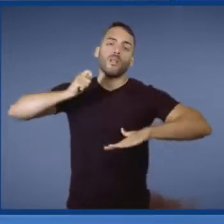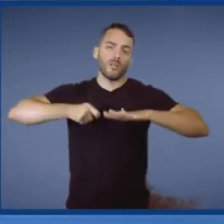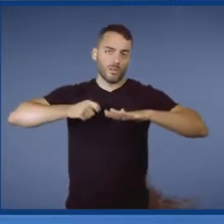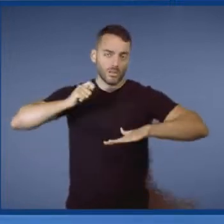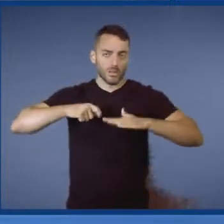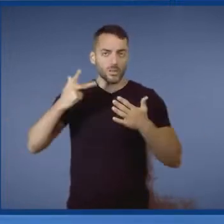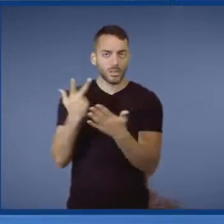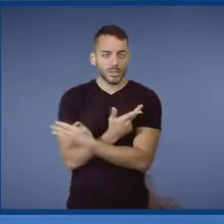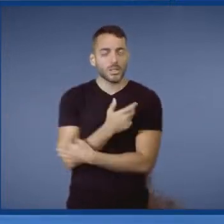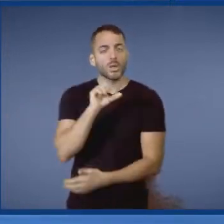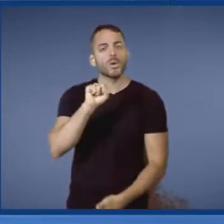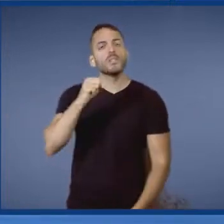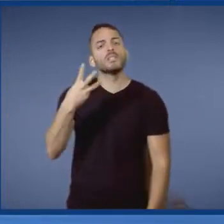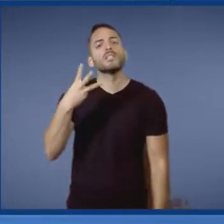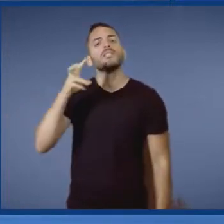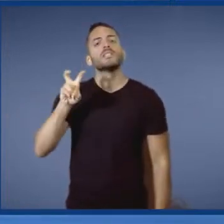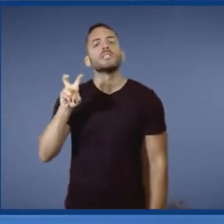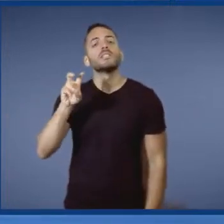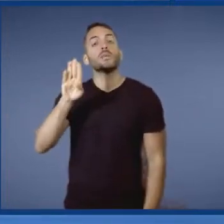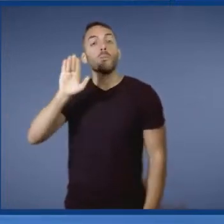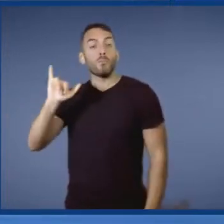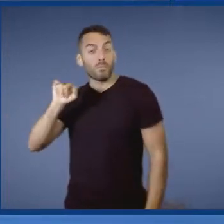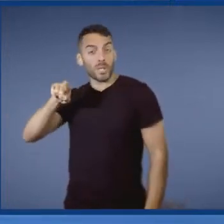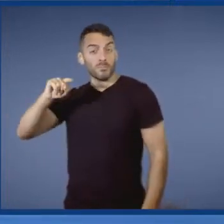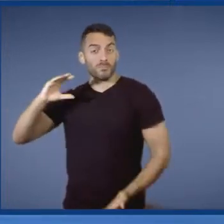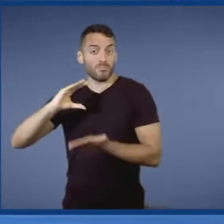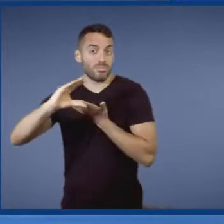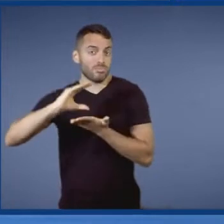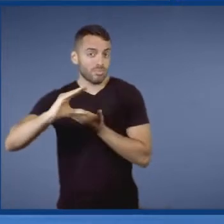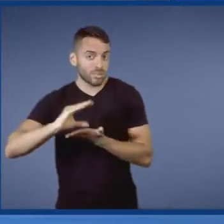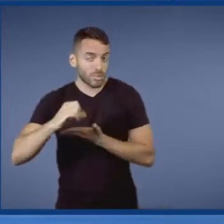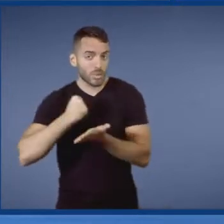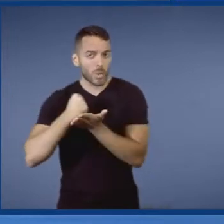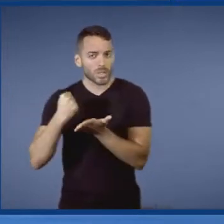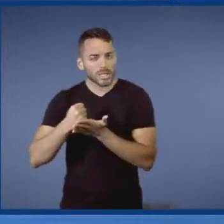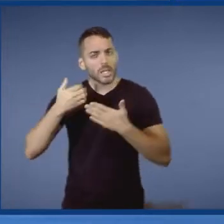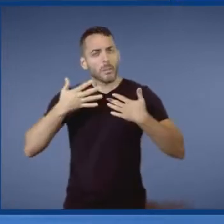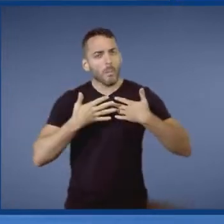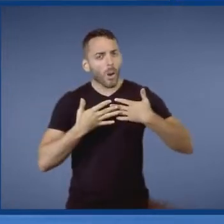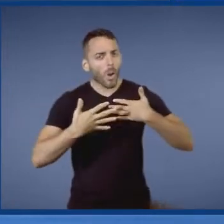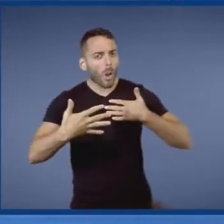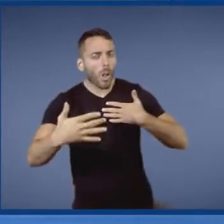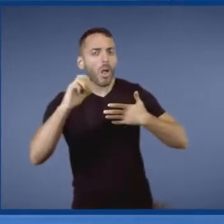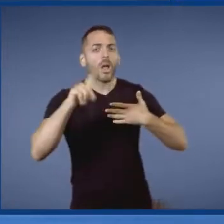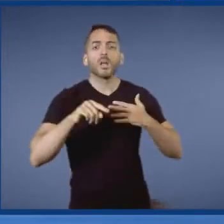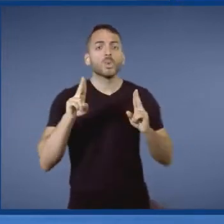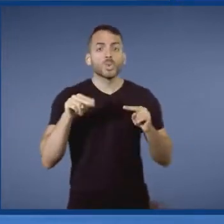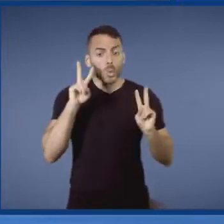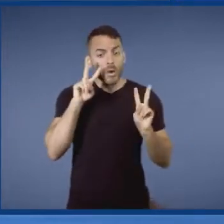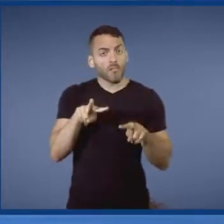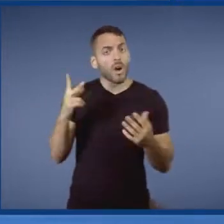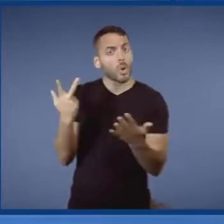835 bi de investimentos contratados. E nesse tempo, nessa estrada de infraestrutura, eu nunca vi isso acontecer.